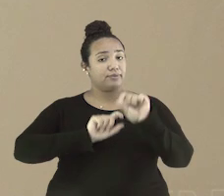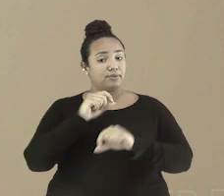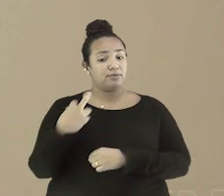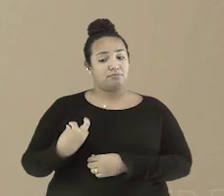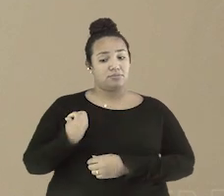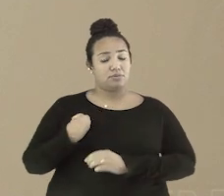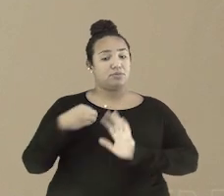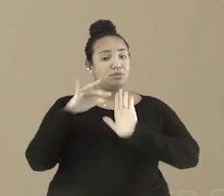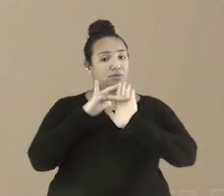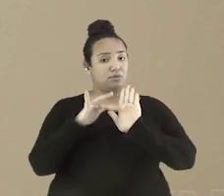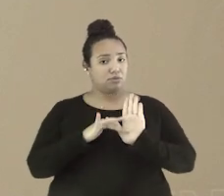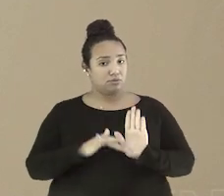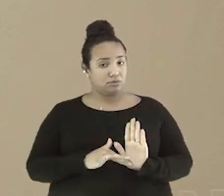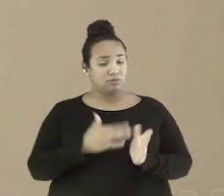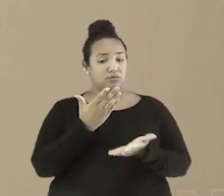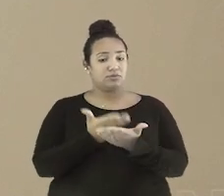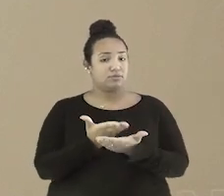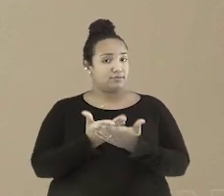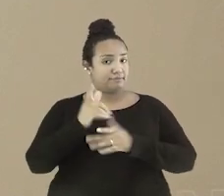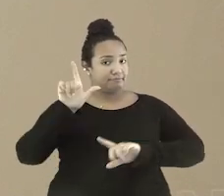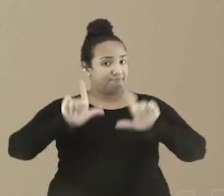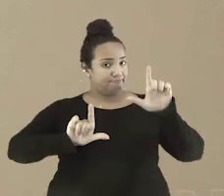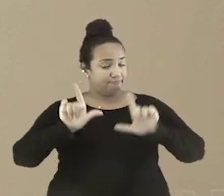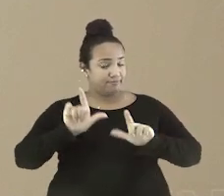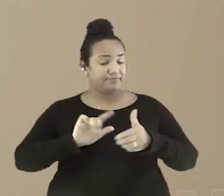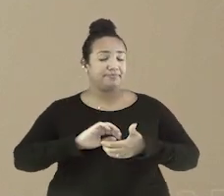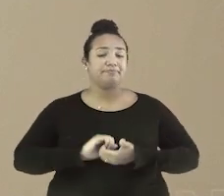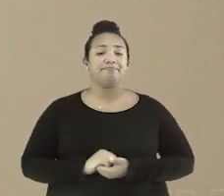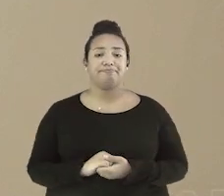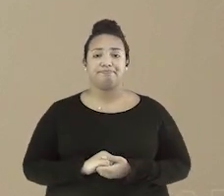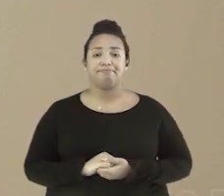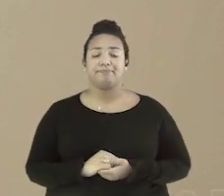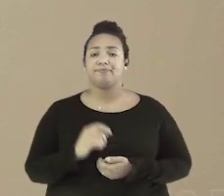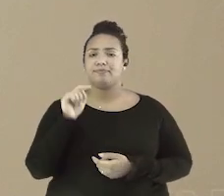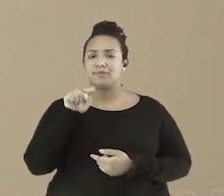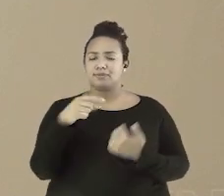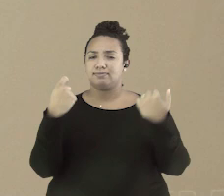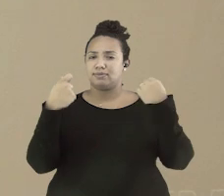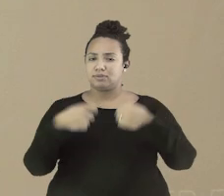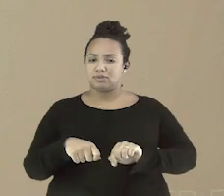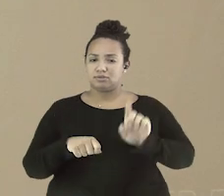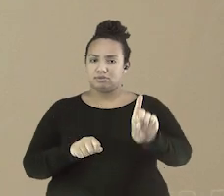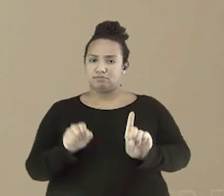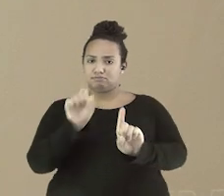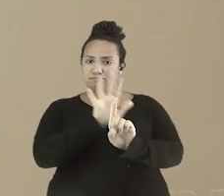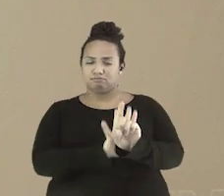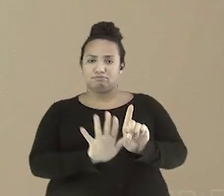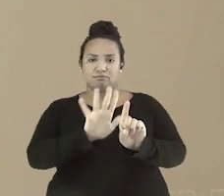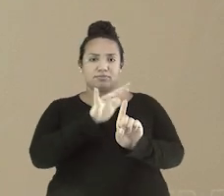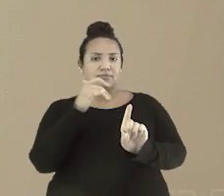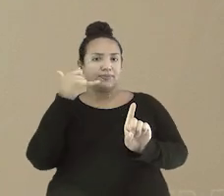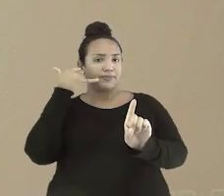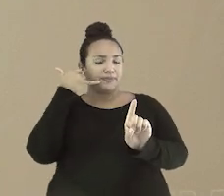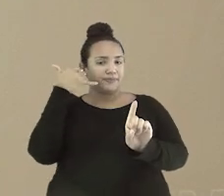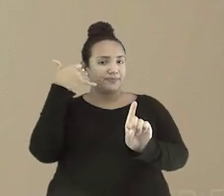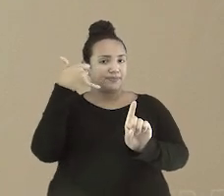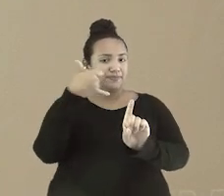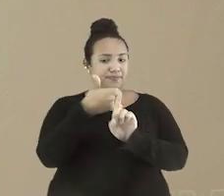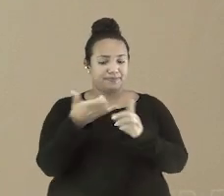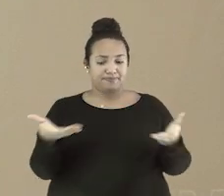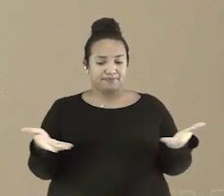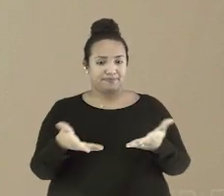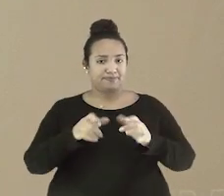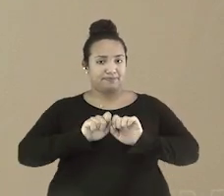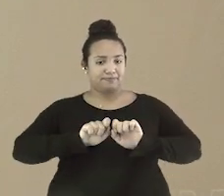marcar sua presença também aqui, nas aulas da TV. Para isso, é só você apontar seu celular para o